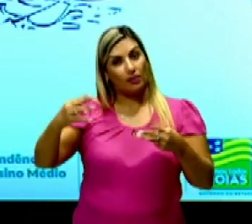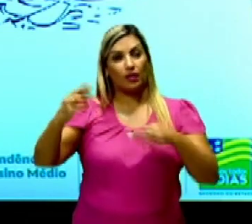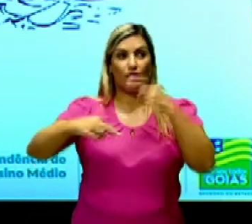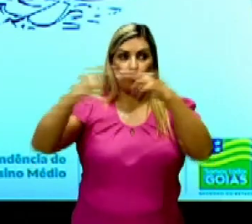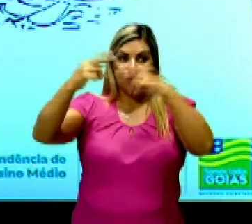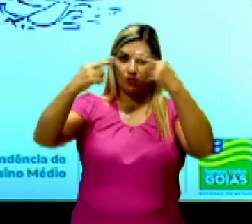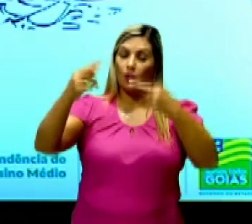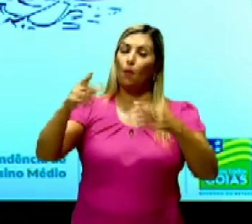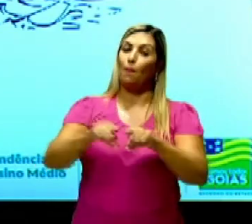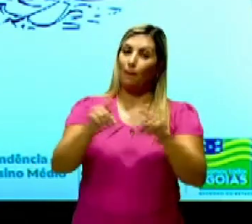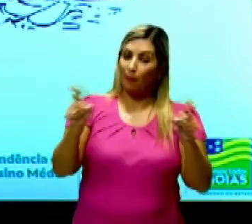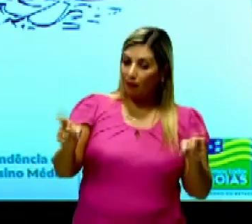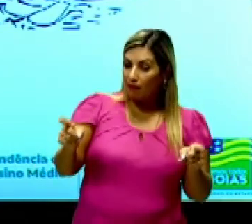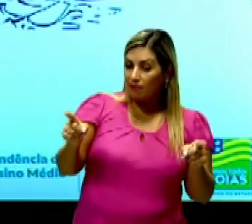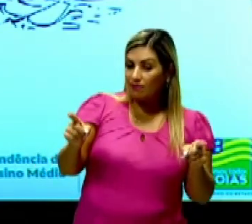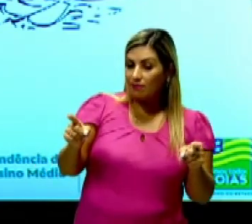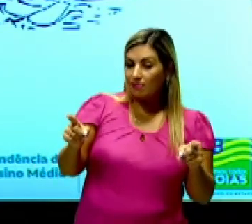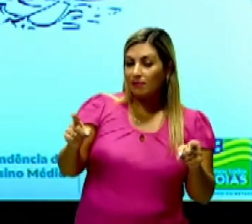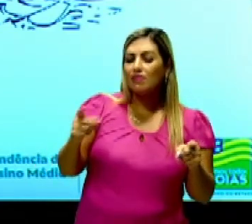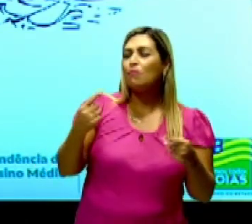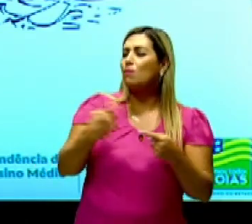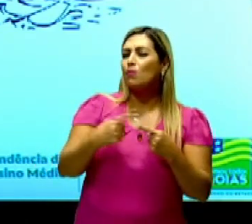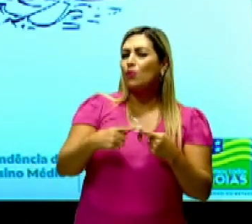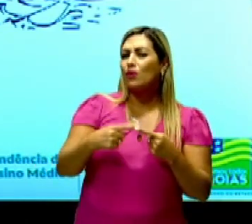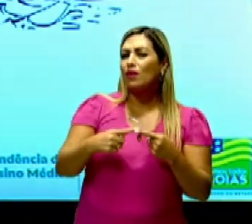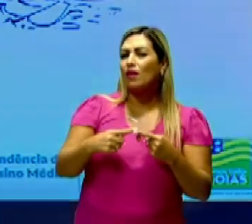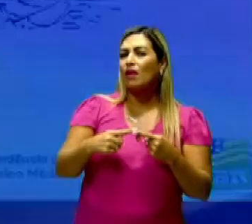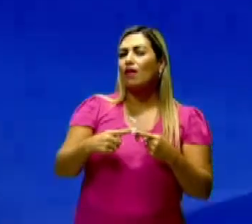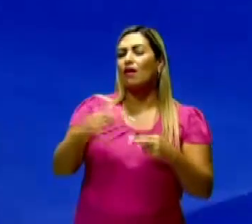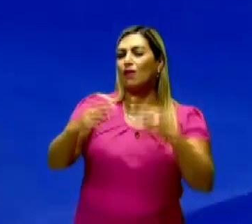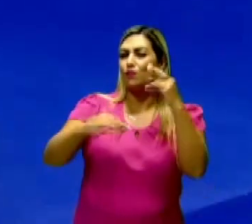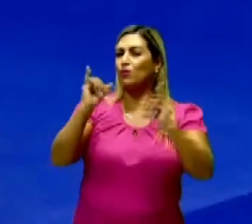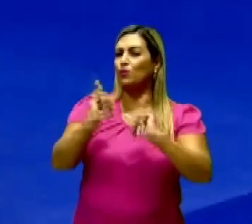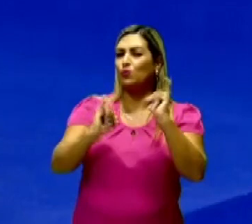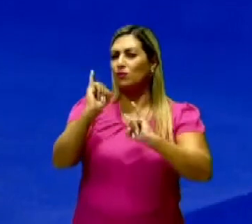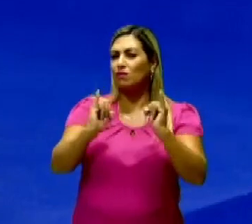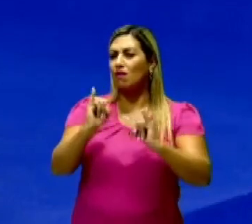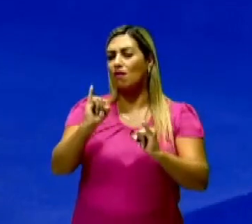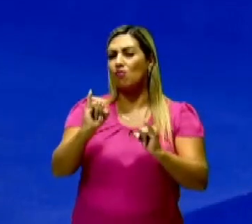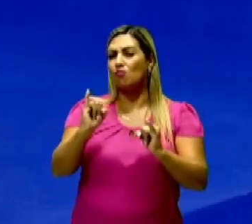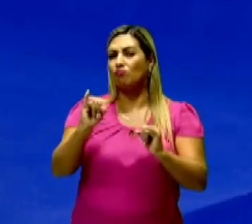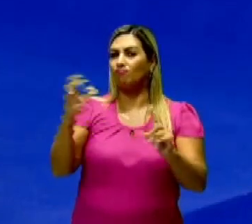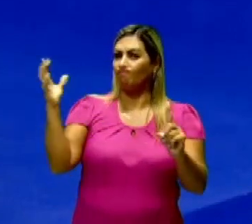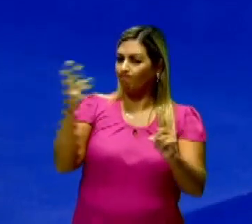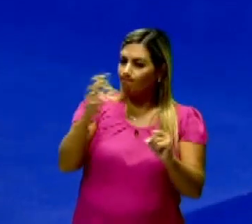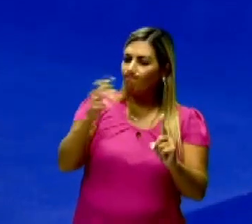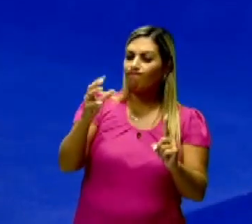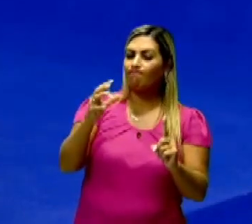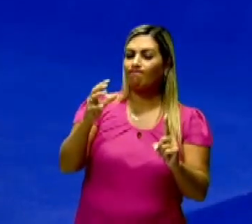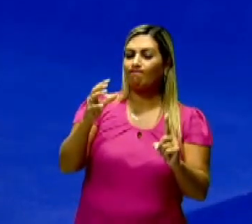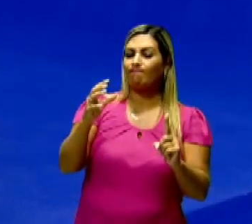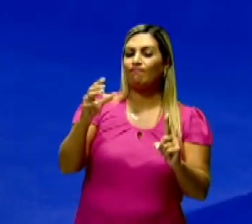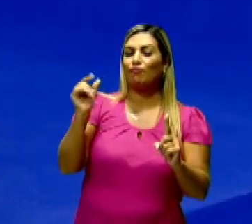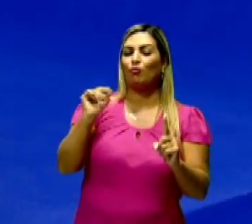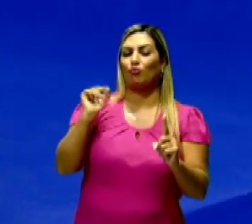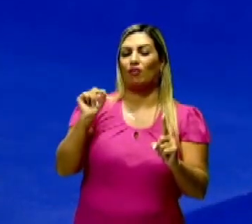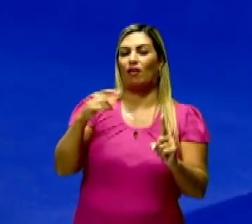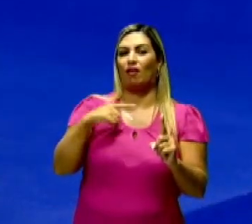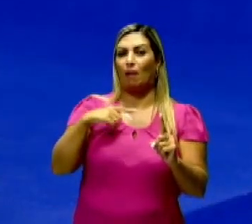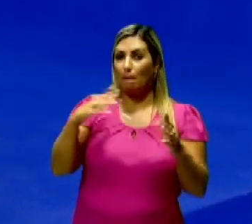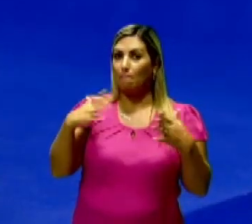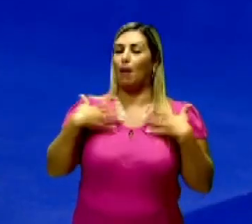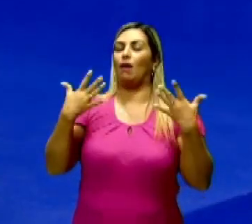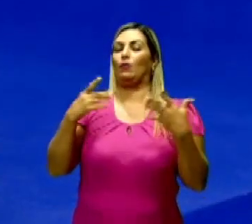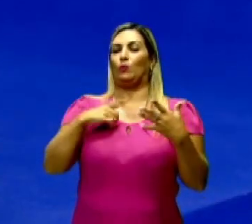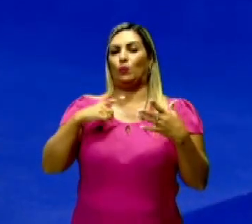Porém, vamos lá, por que a Revolução Industrial vai causar um grande impacto aí para o que a gente está falando,